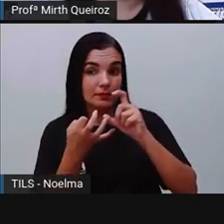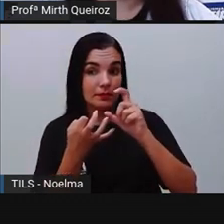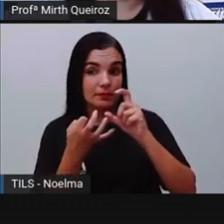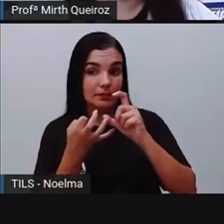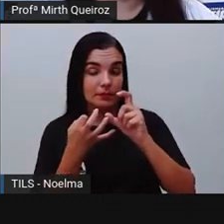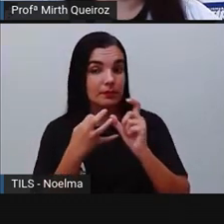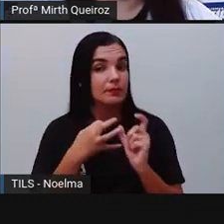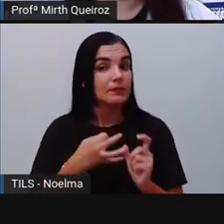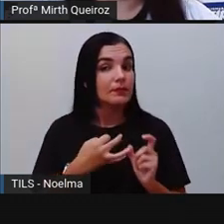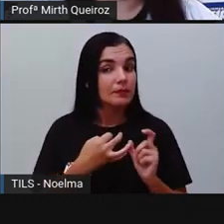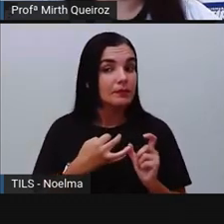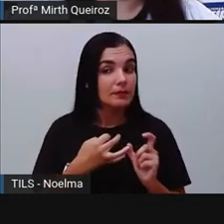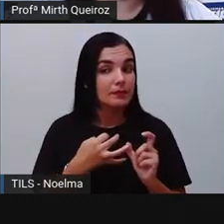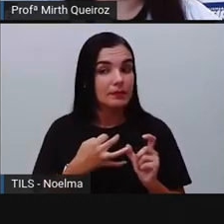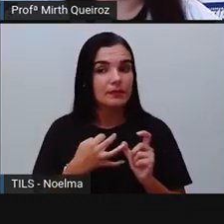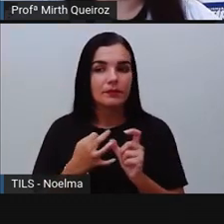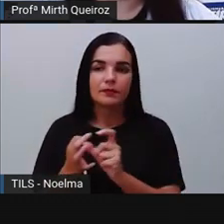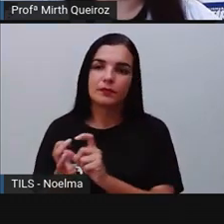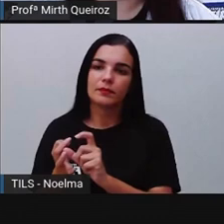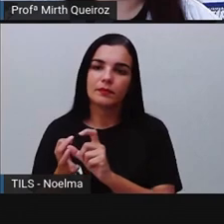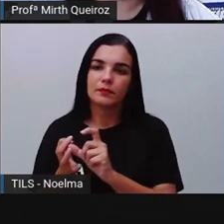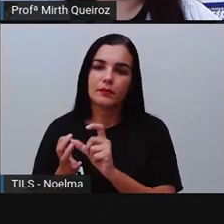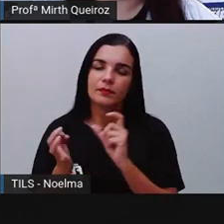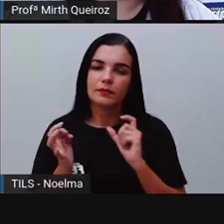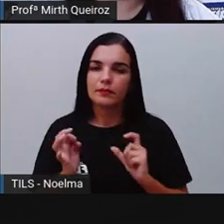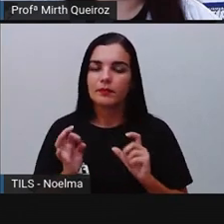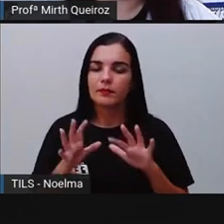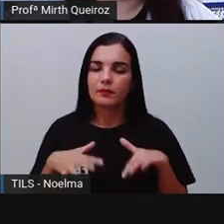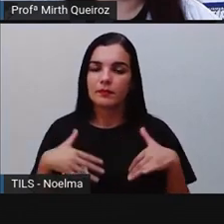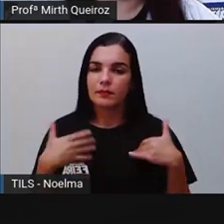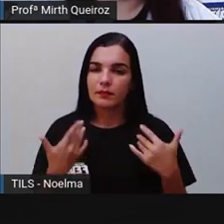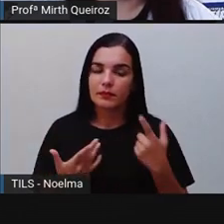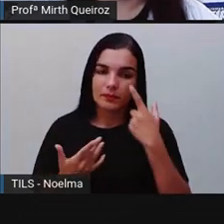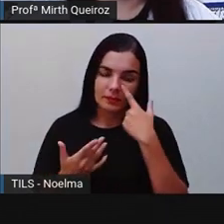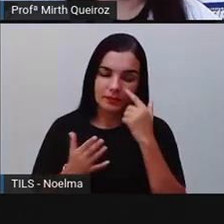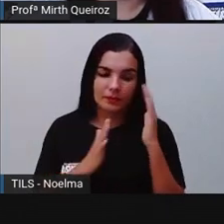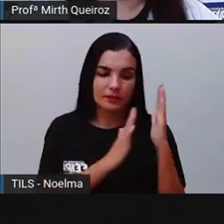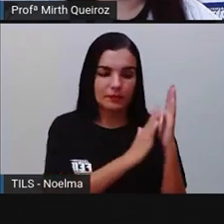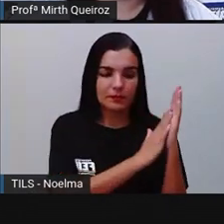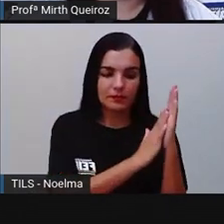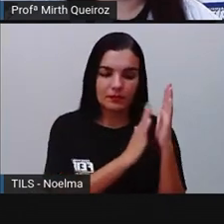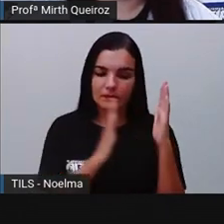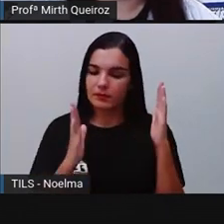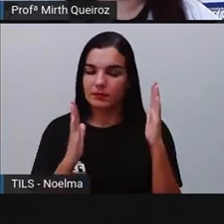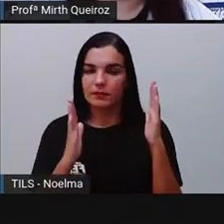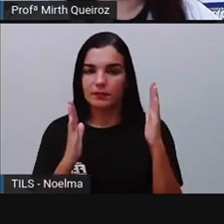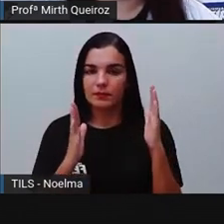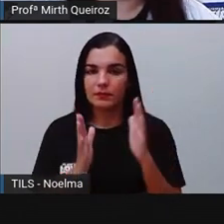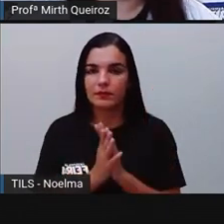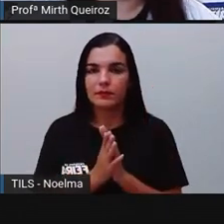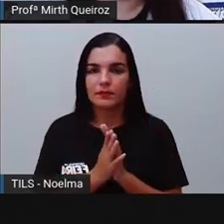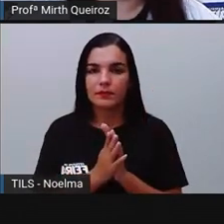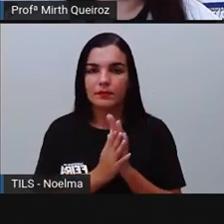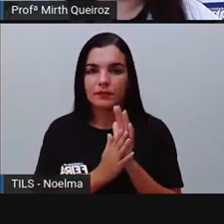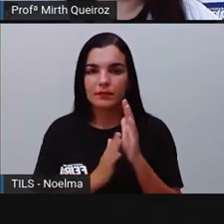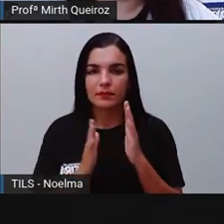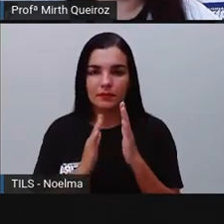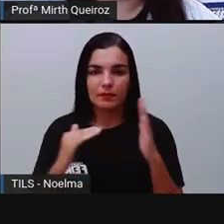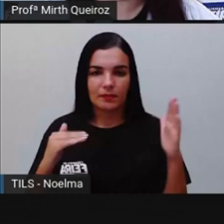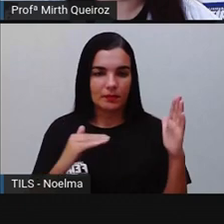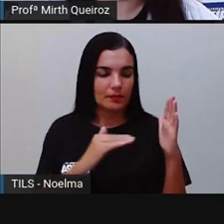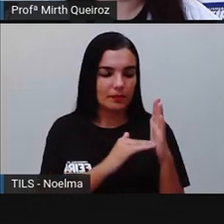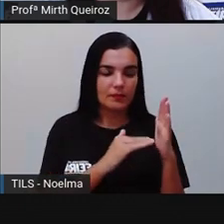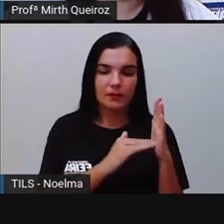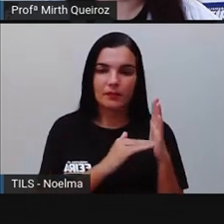Dó, Dó é a penúltima, né? Porque a gente conta o quê? Da direita para a esquerda, né? Aí, lembrando da filinha. Quem é o